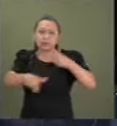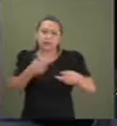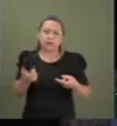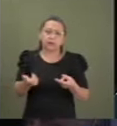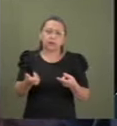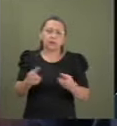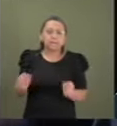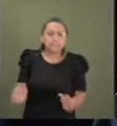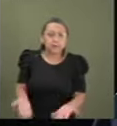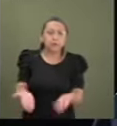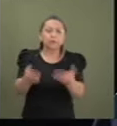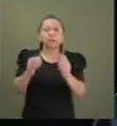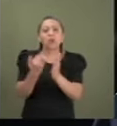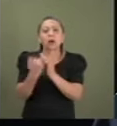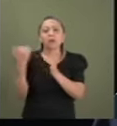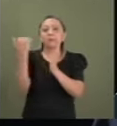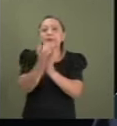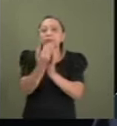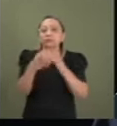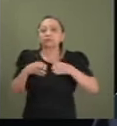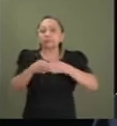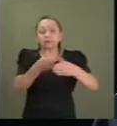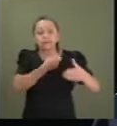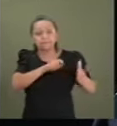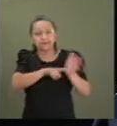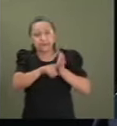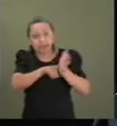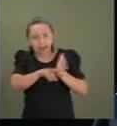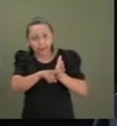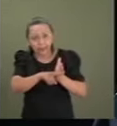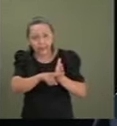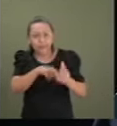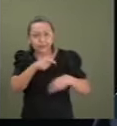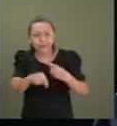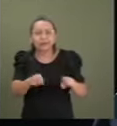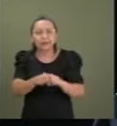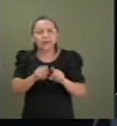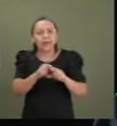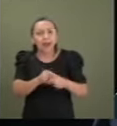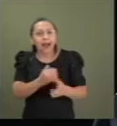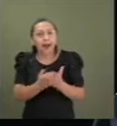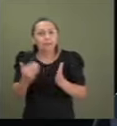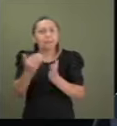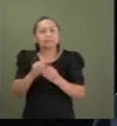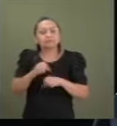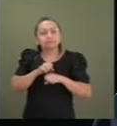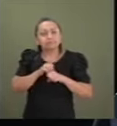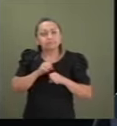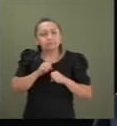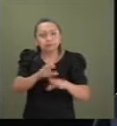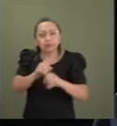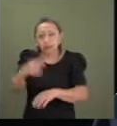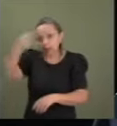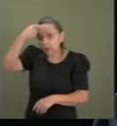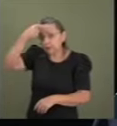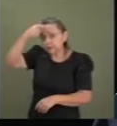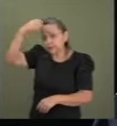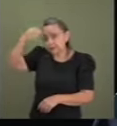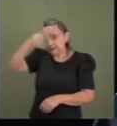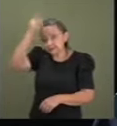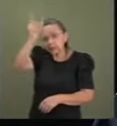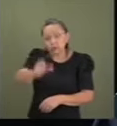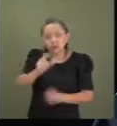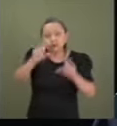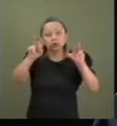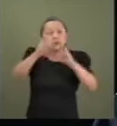promovendo o aumento de fiscais do trabalho, aumentando a consciência das pessoas sobre o direito trabalhista e garantindo